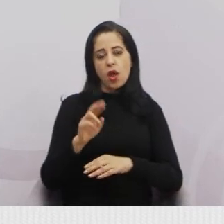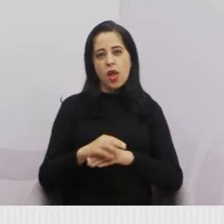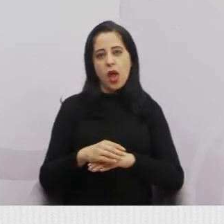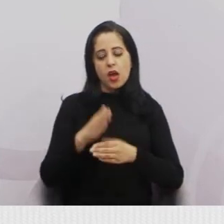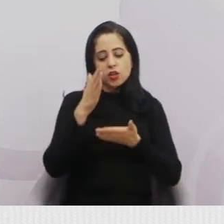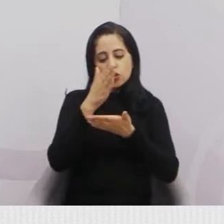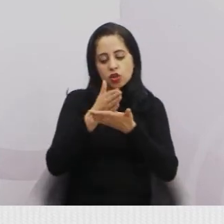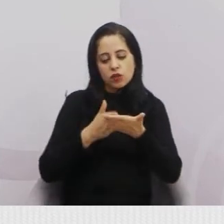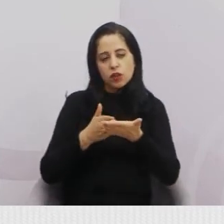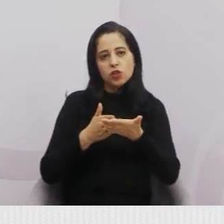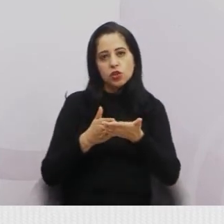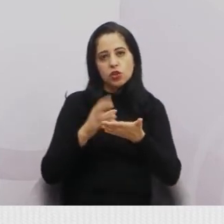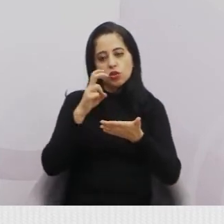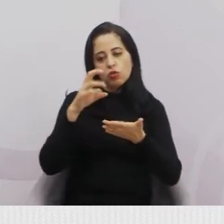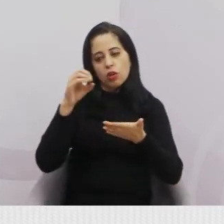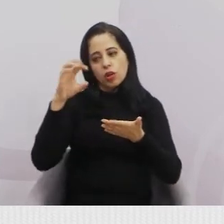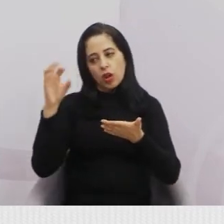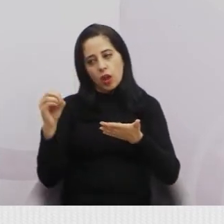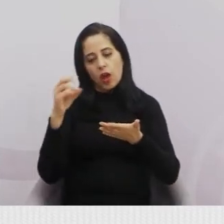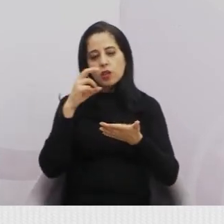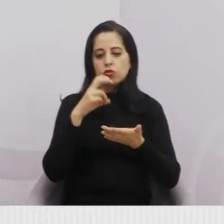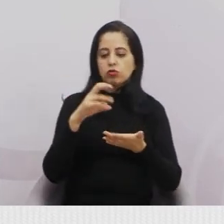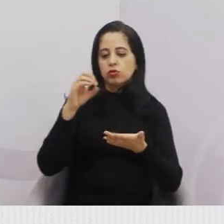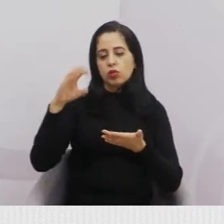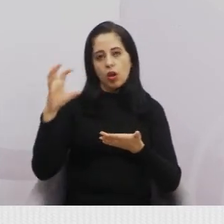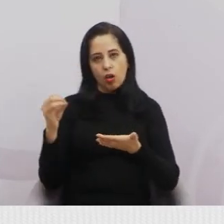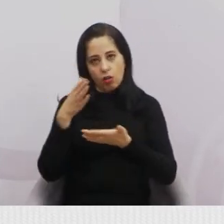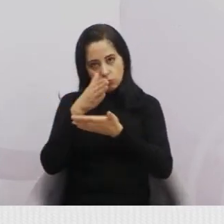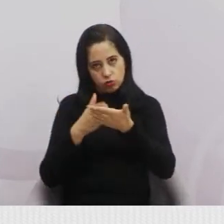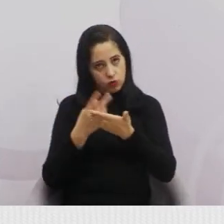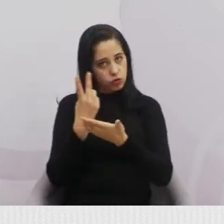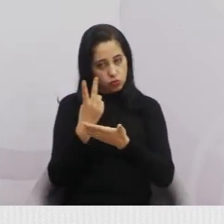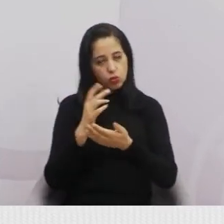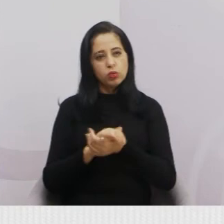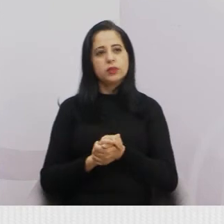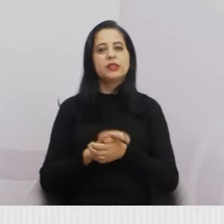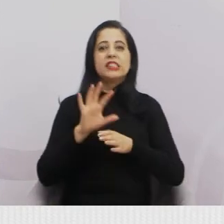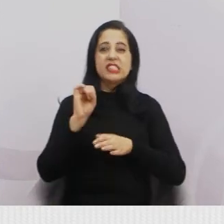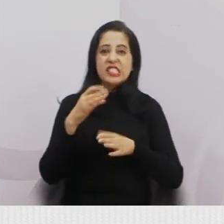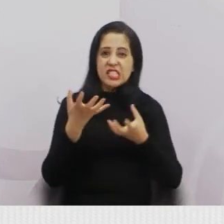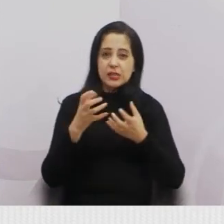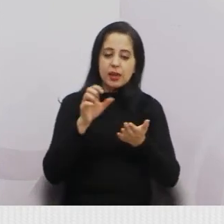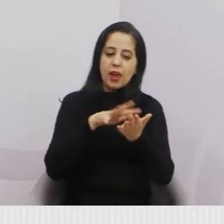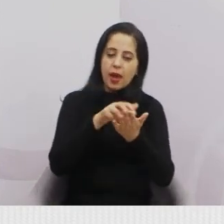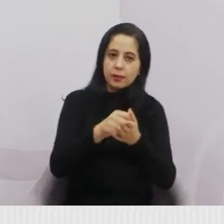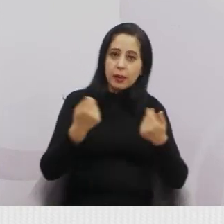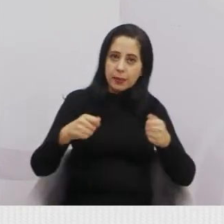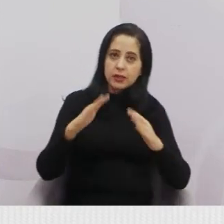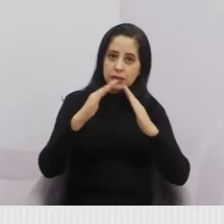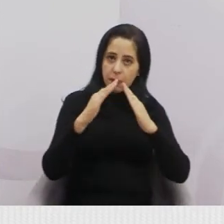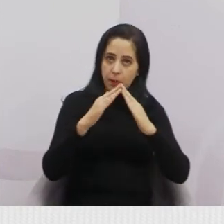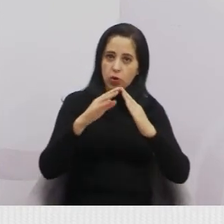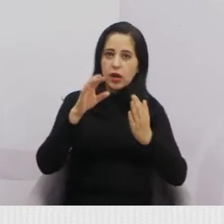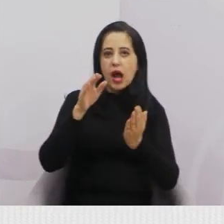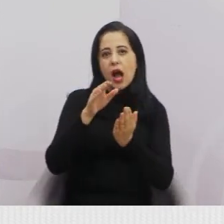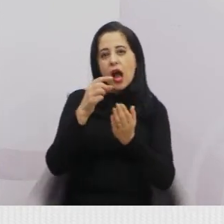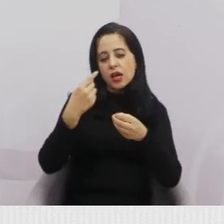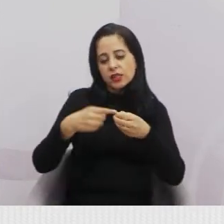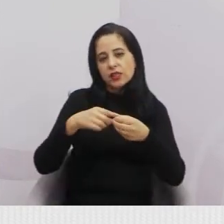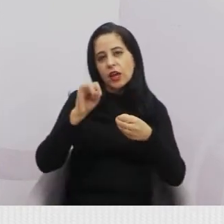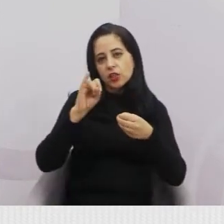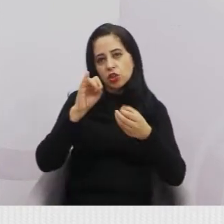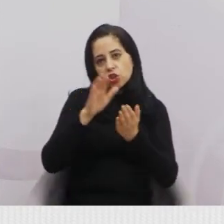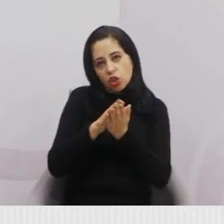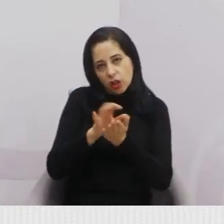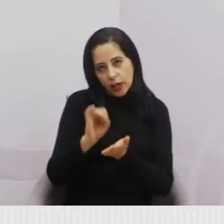duas parcelas. Então, as pessoas que queiram se inscrever, tem que ser morador de Jacareí, ter uma idade